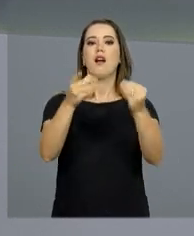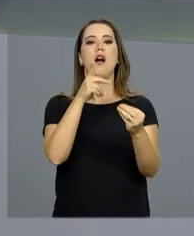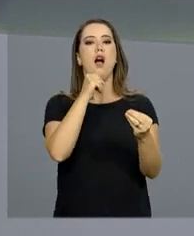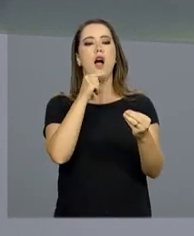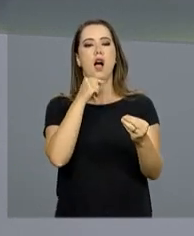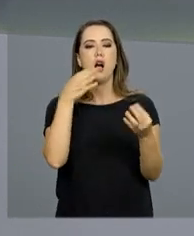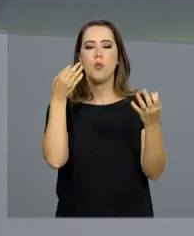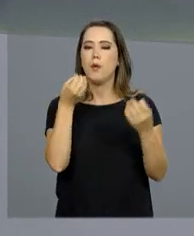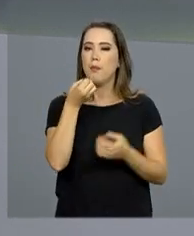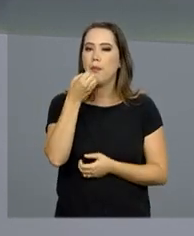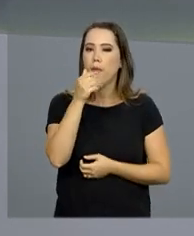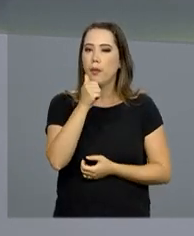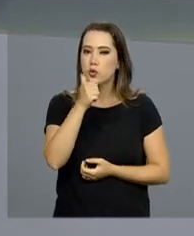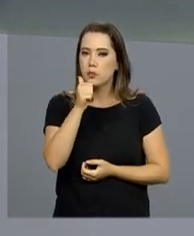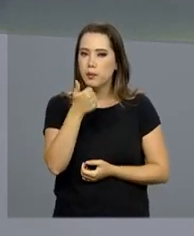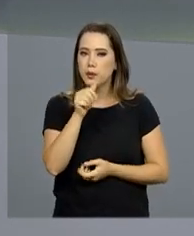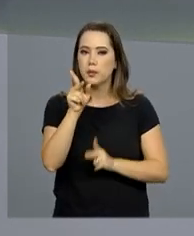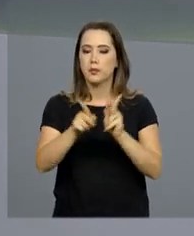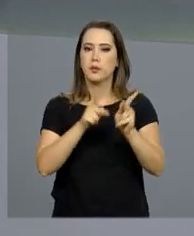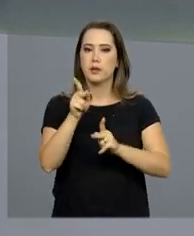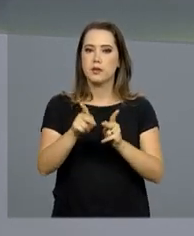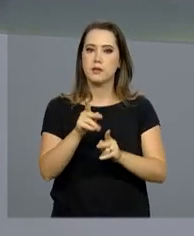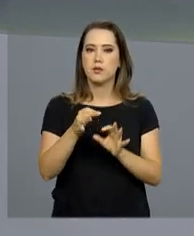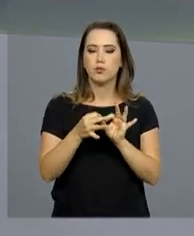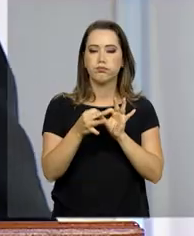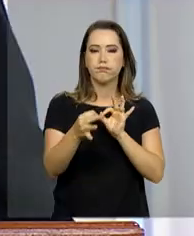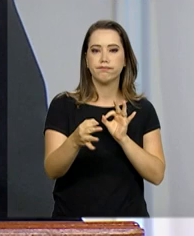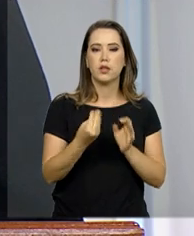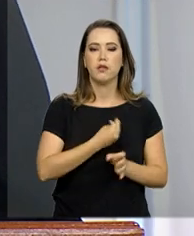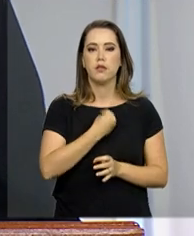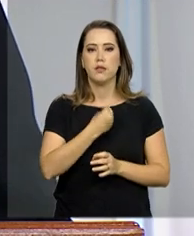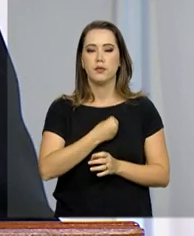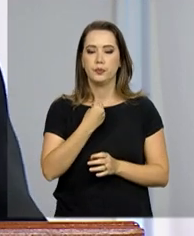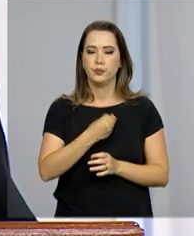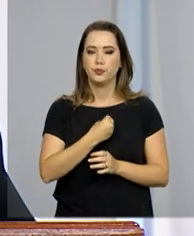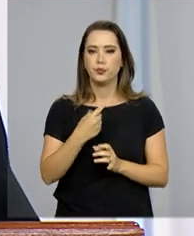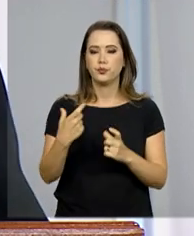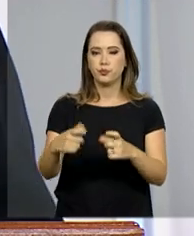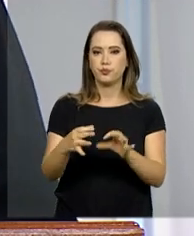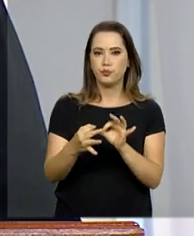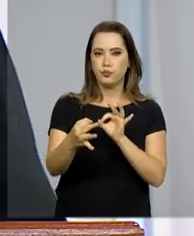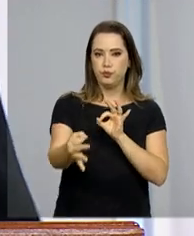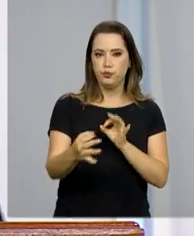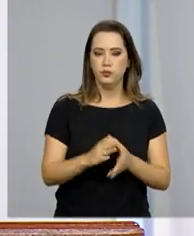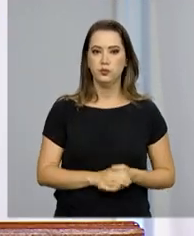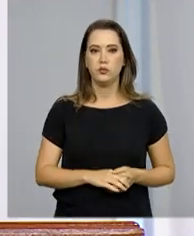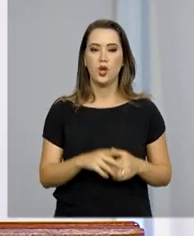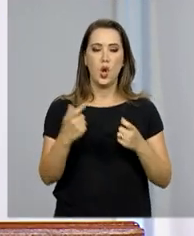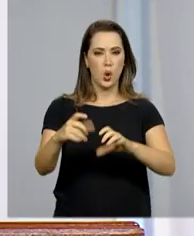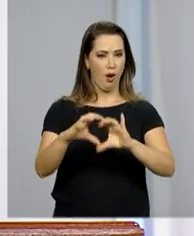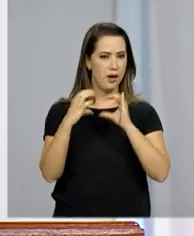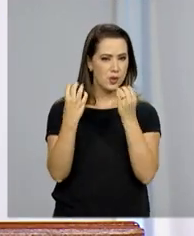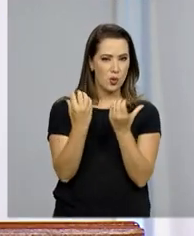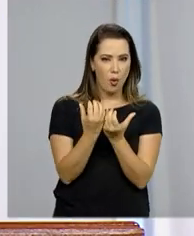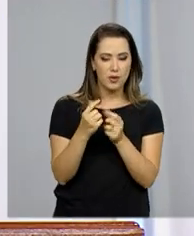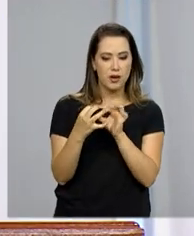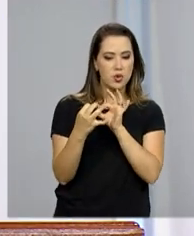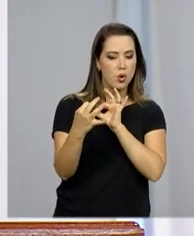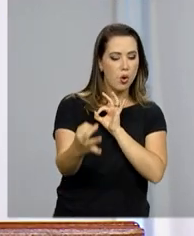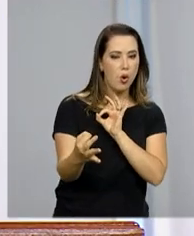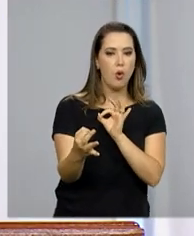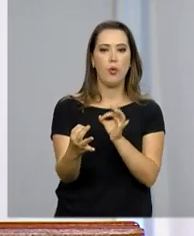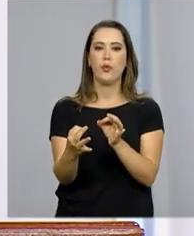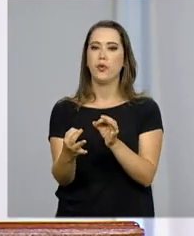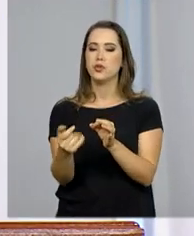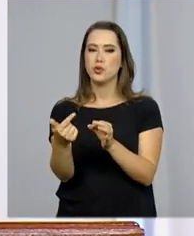água de qualidade à população menos favorecida. Regiões mais desguardecidas, mais vulneráveis, agora ganham